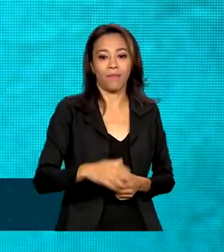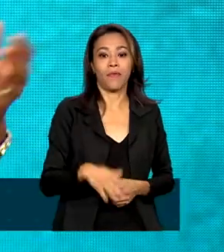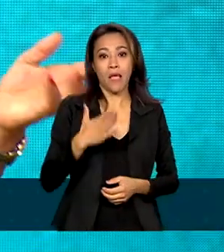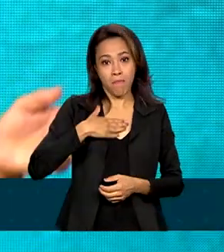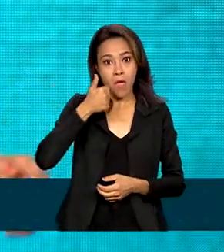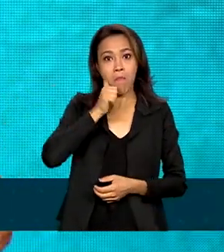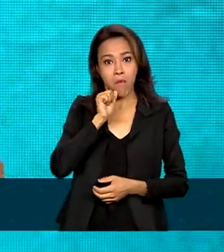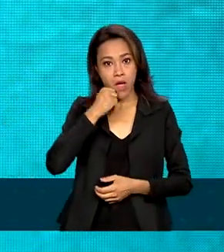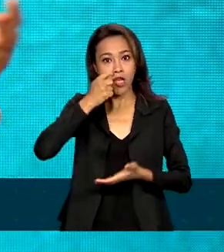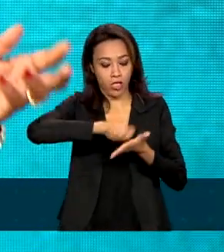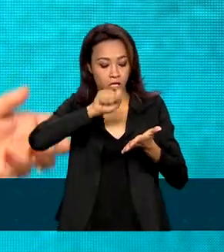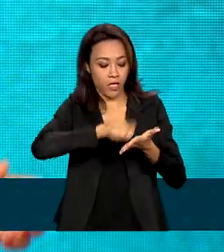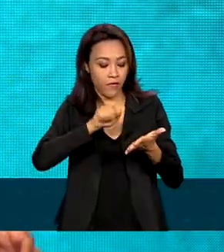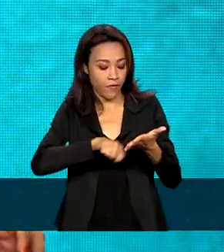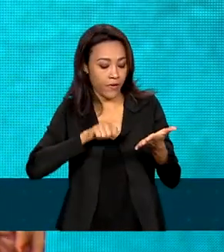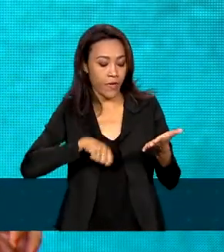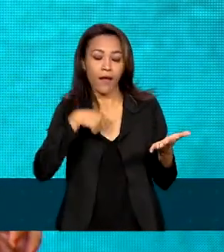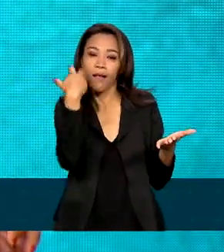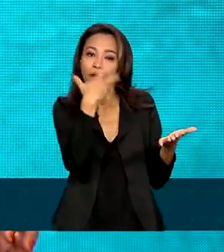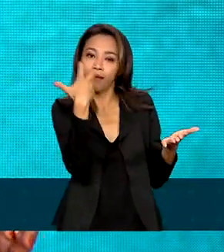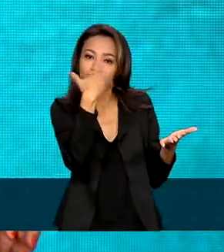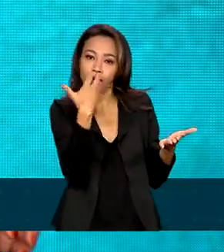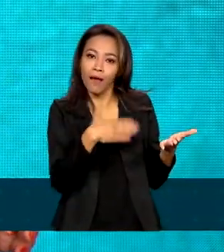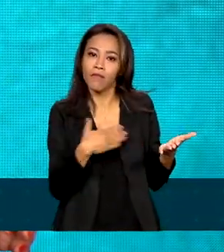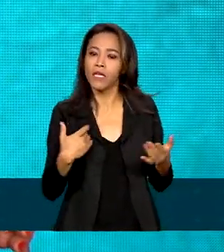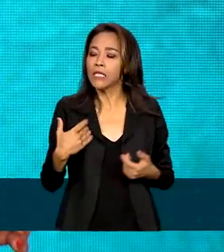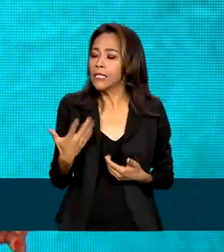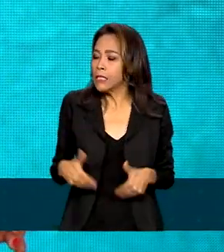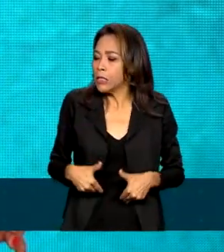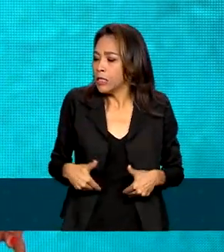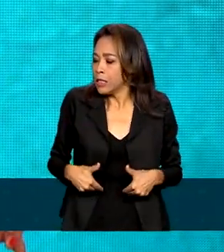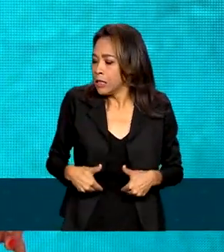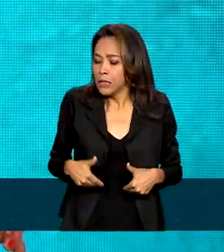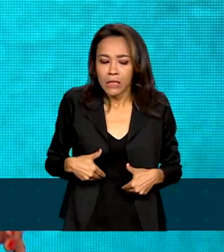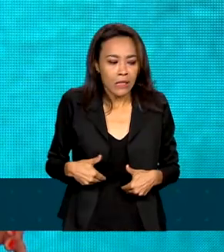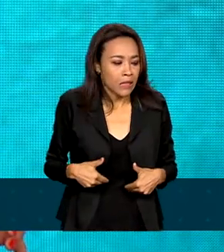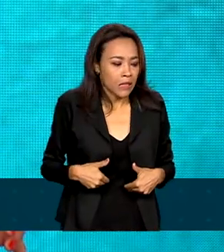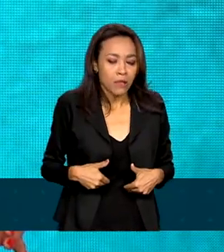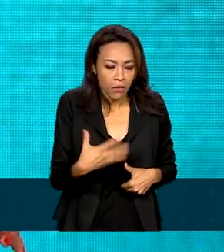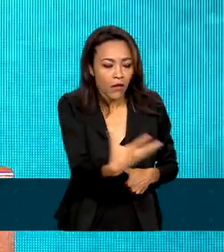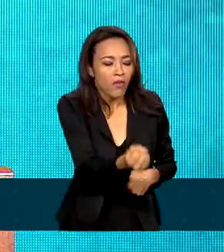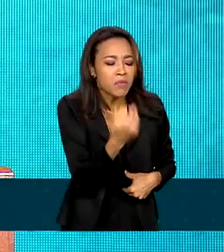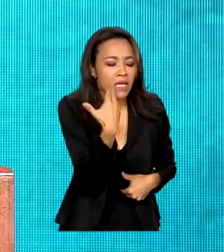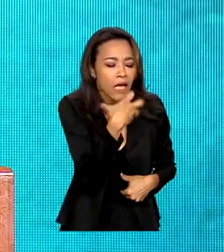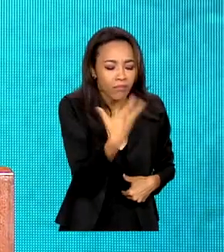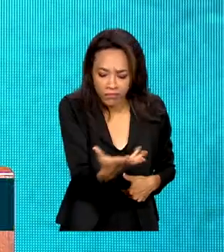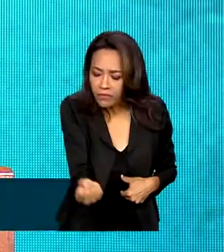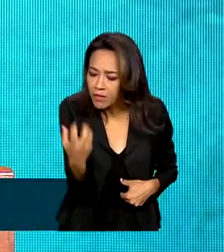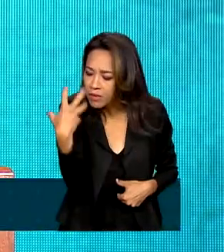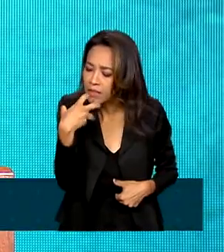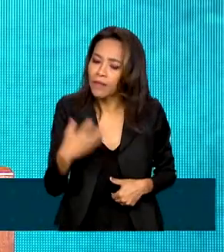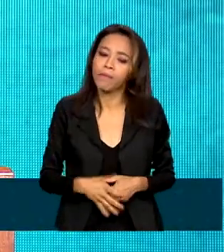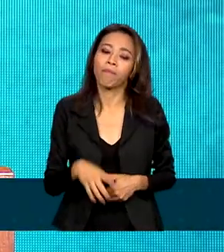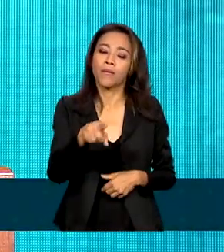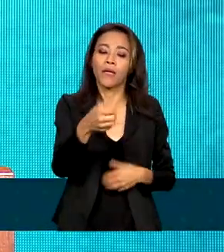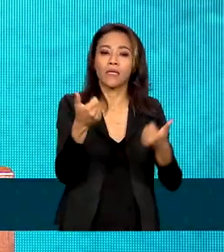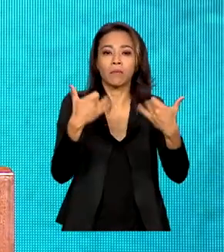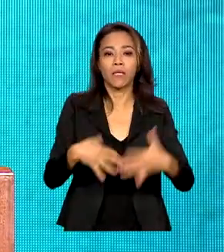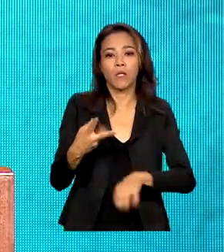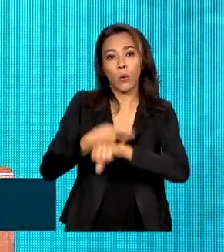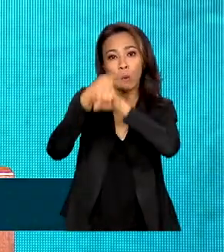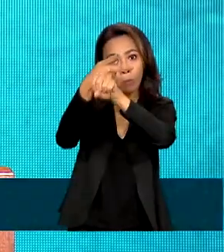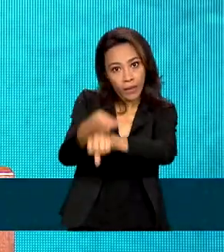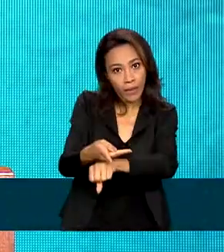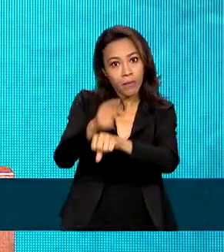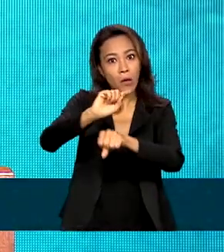escrever, ela cantava, produzia as músicas. E quando a gente não tinha o que comer, ela falava, vamos cantar. O prêmio Maria Carolina de Jesus é o